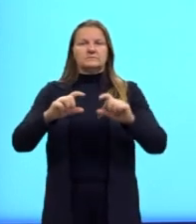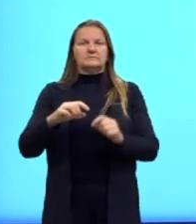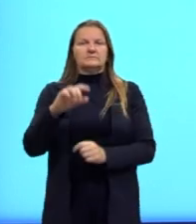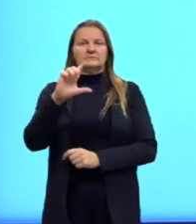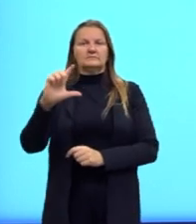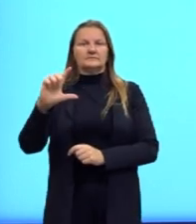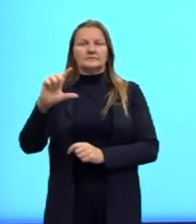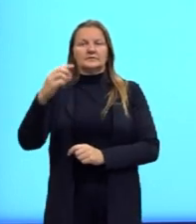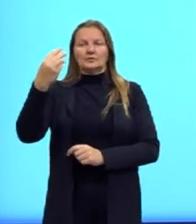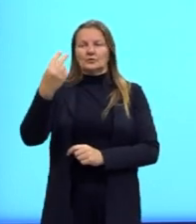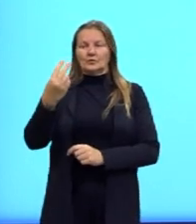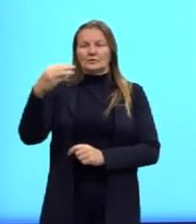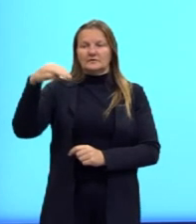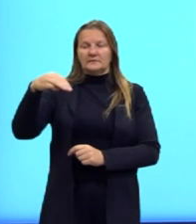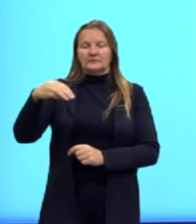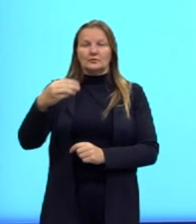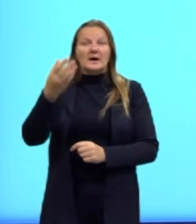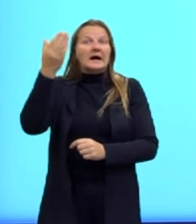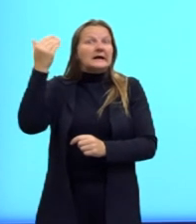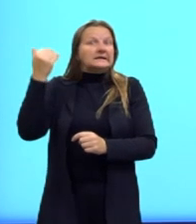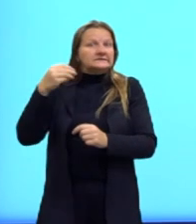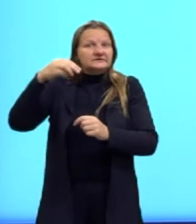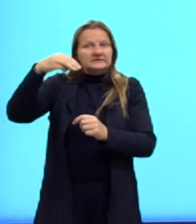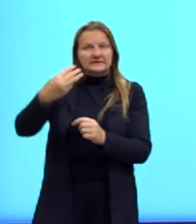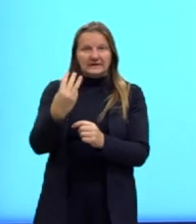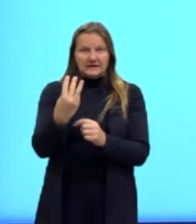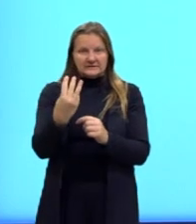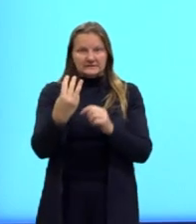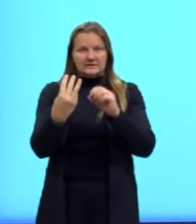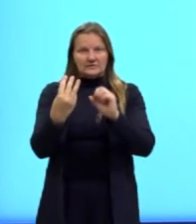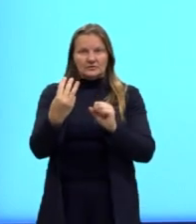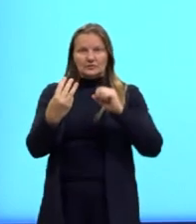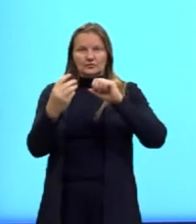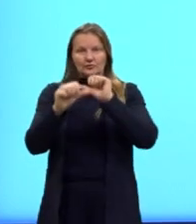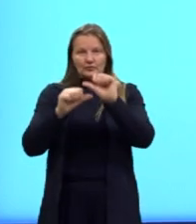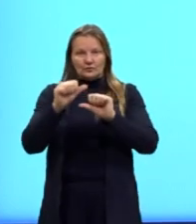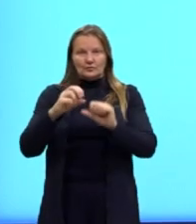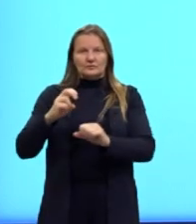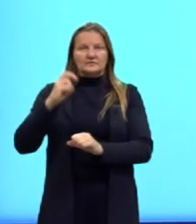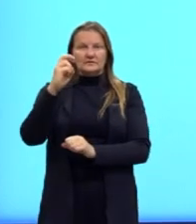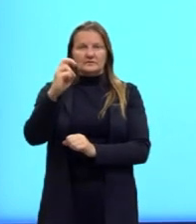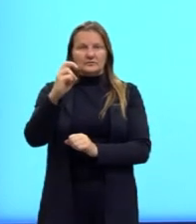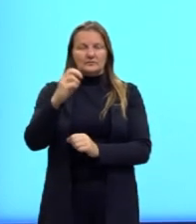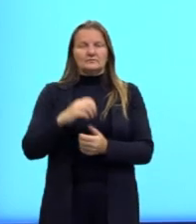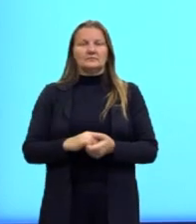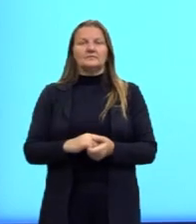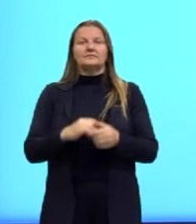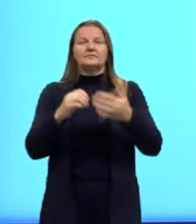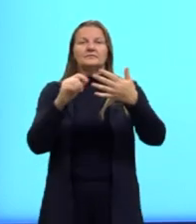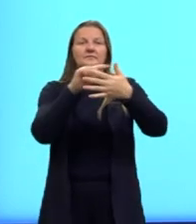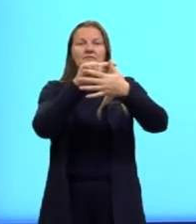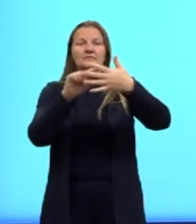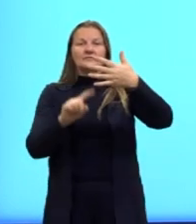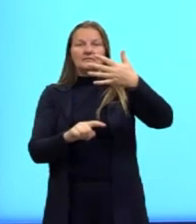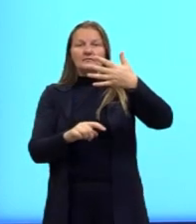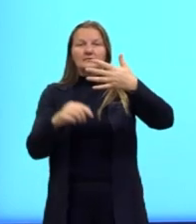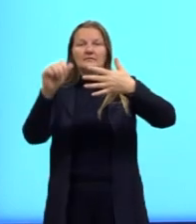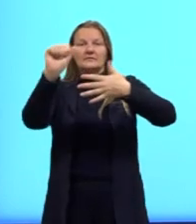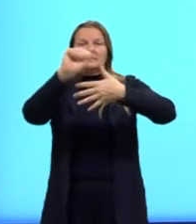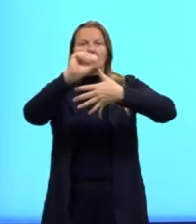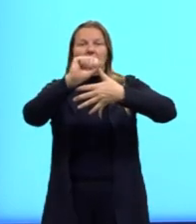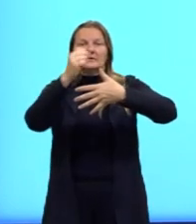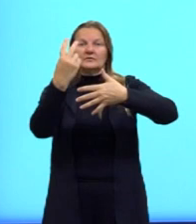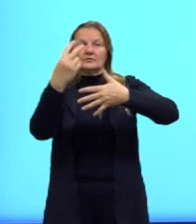de 2 metros na largura. Então, aqui nas nossas alternativas, a nossa alternativa correta seria a letra A,